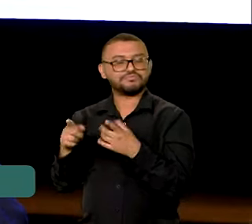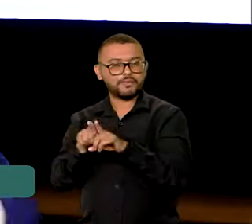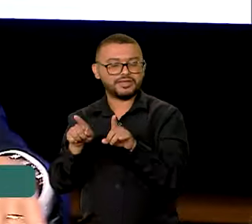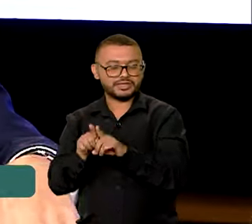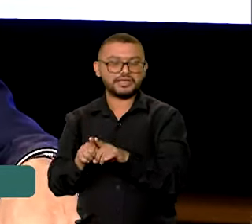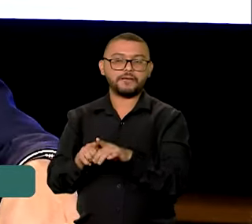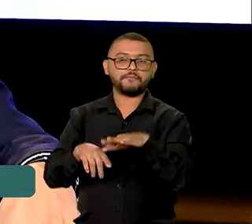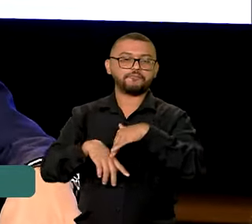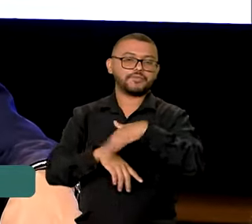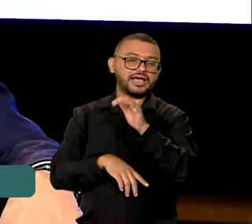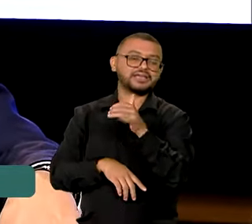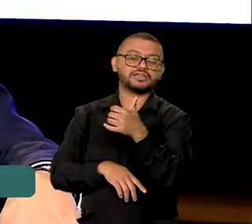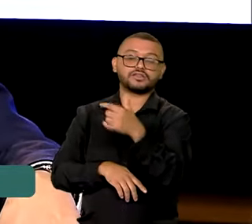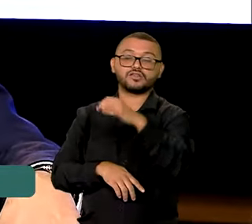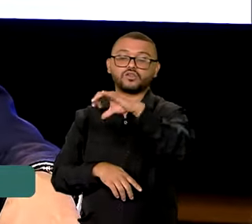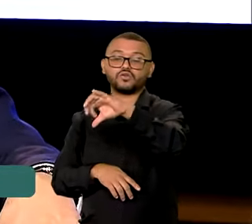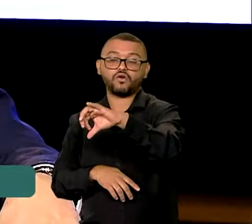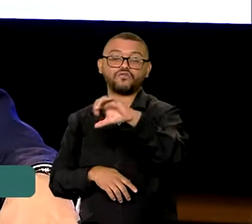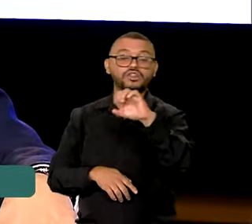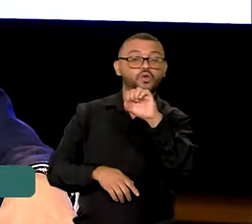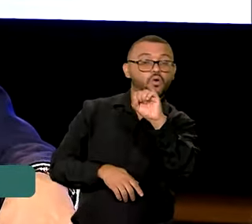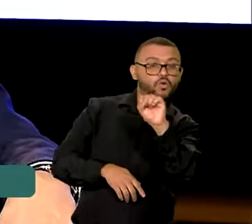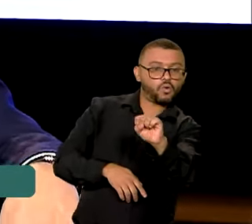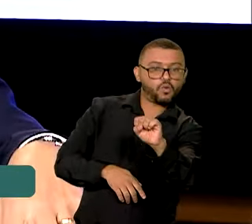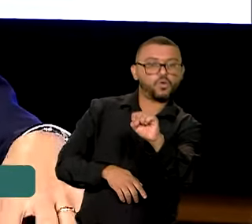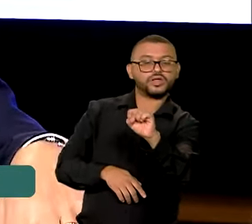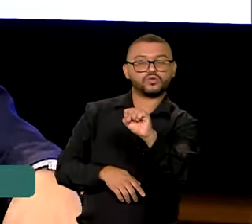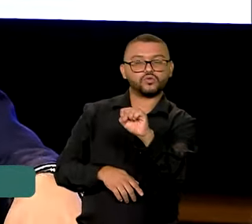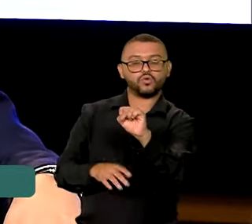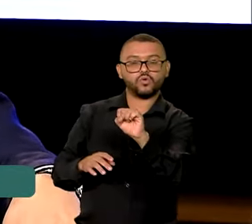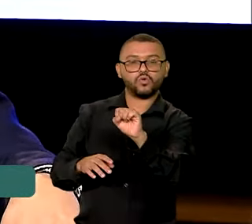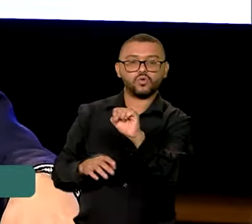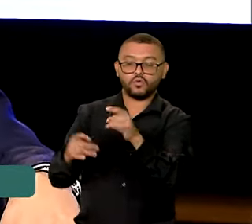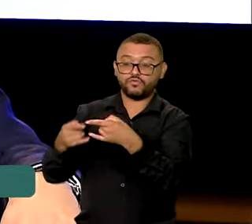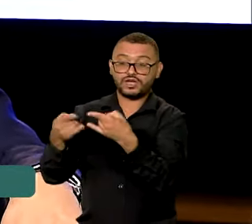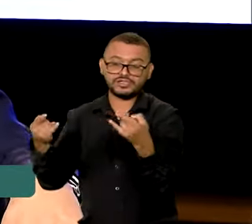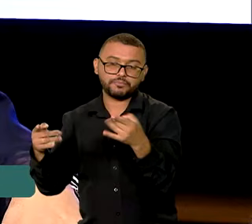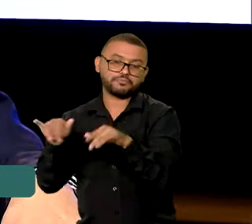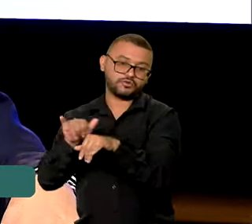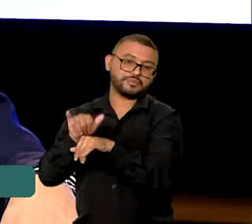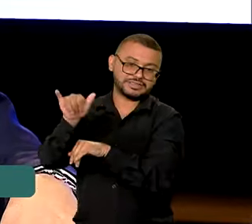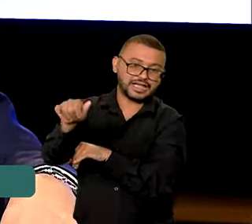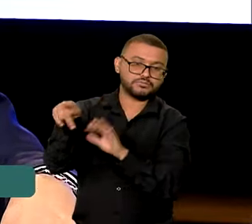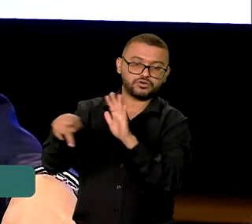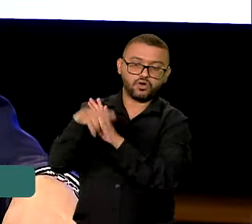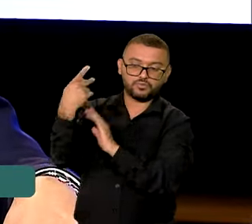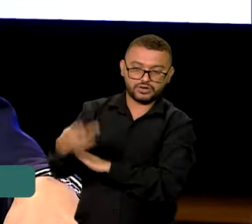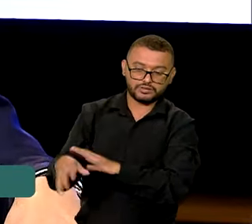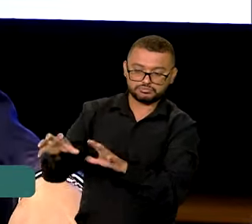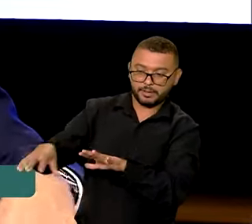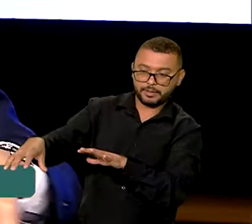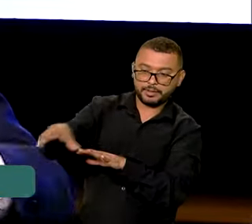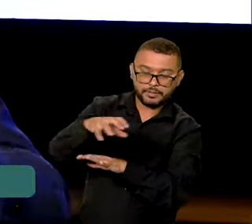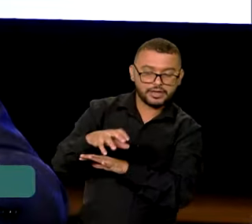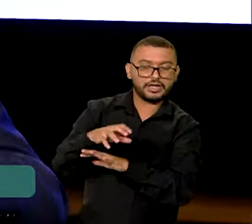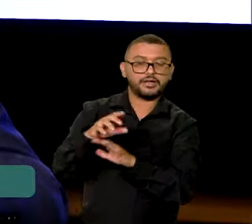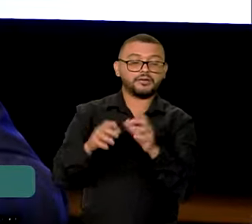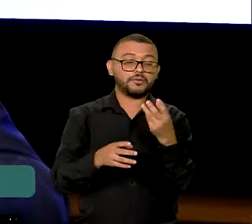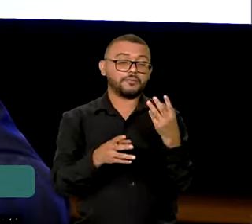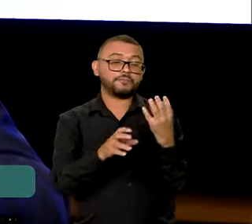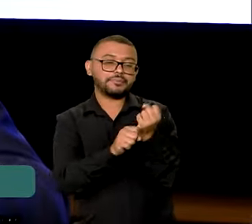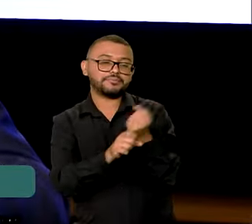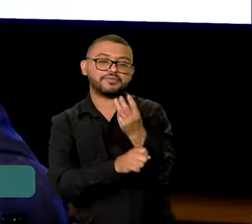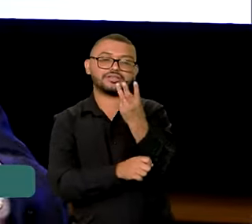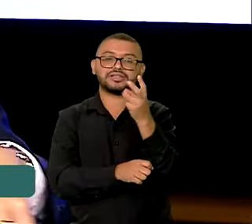Então, serão 98 voos regionais no interior do Estado, mais 35